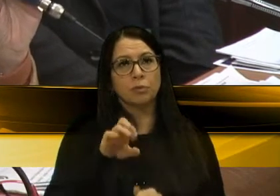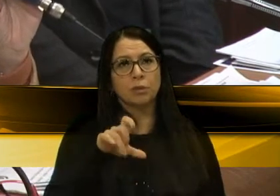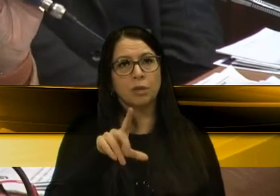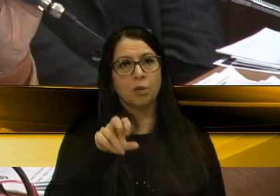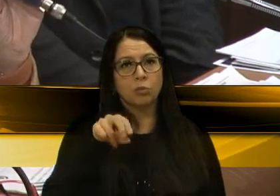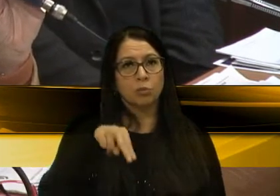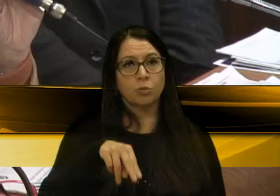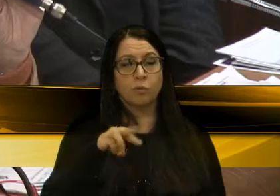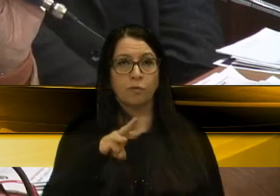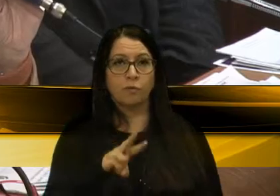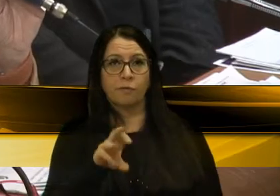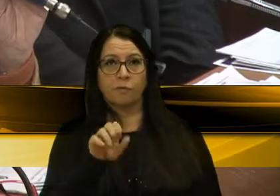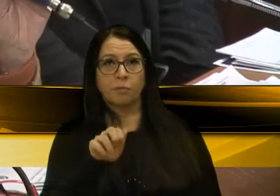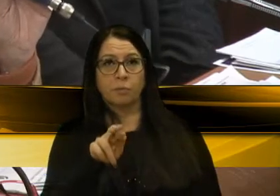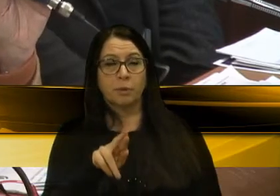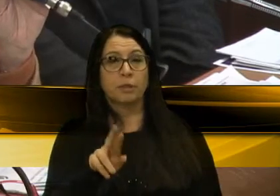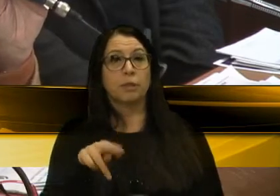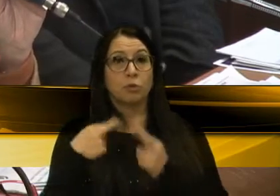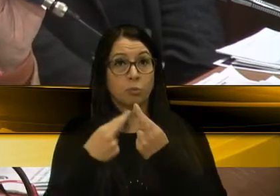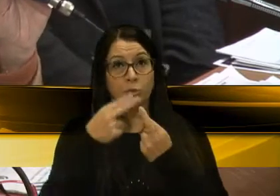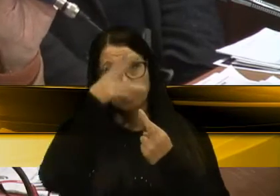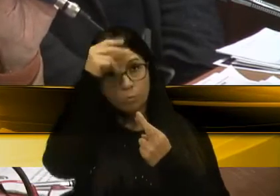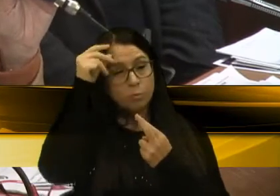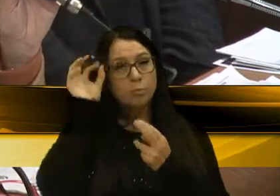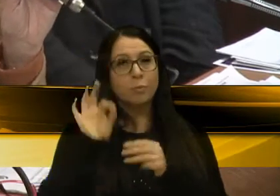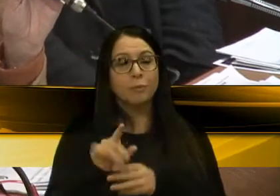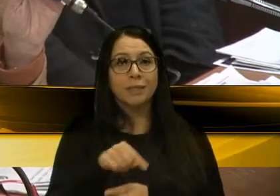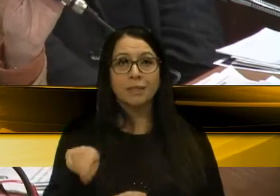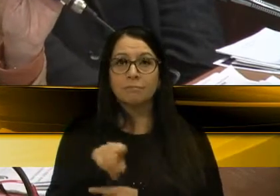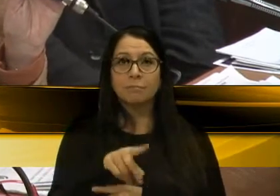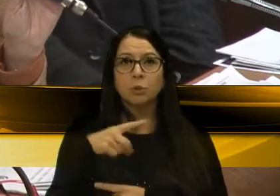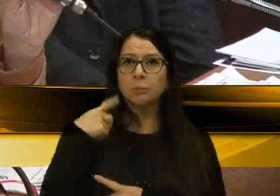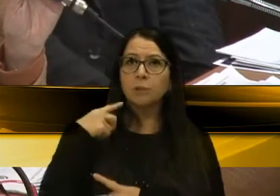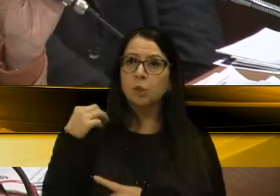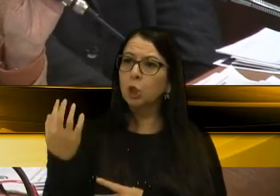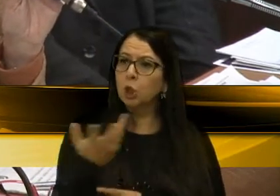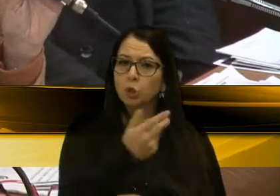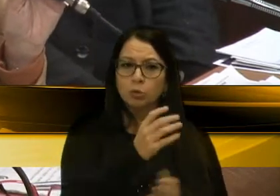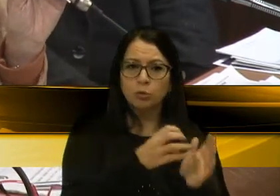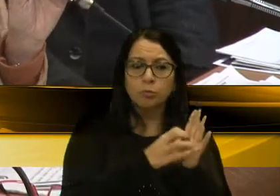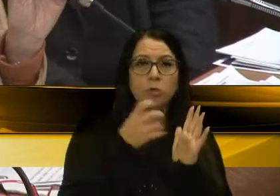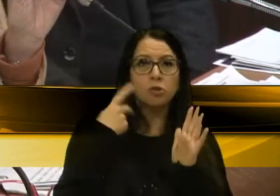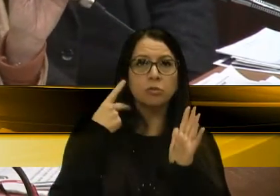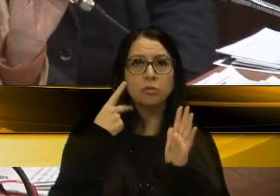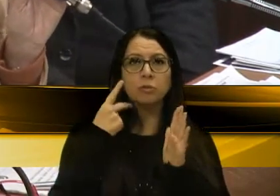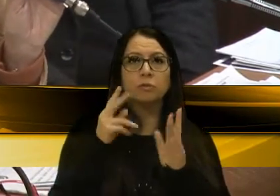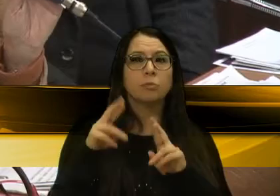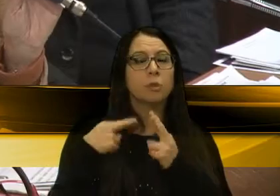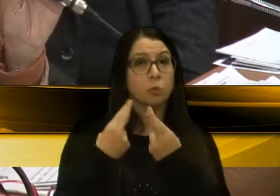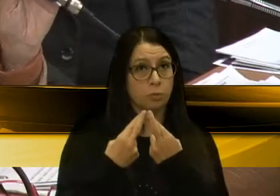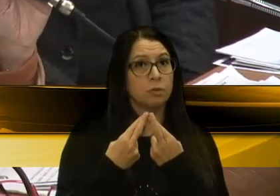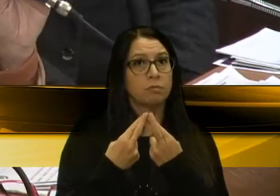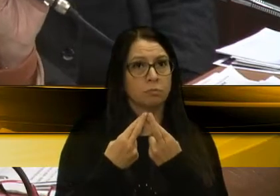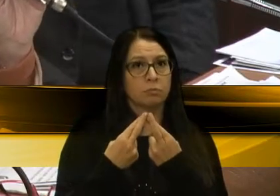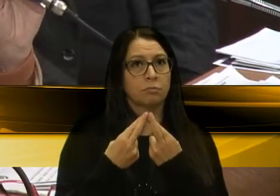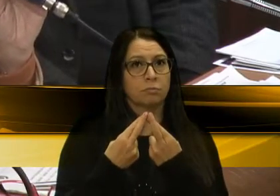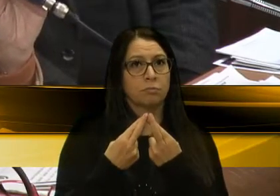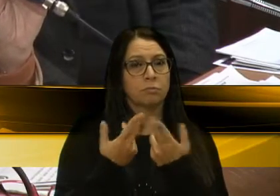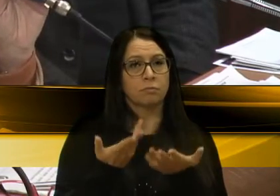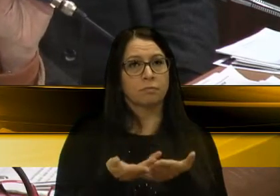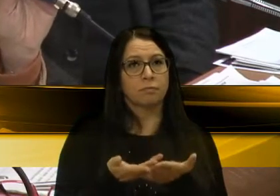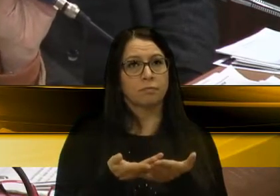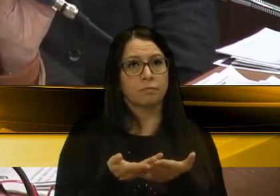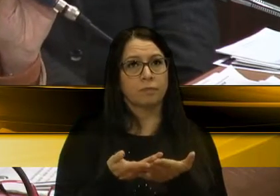Weber, coordenando a audiência pública, e os deputados de todos os partidos. foi uma audiência pública com